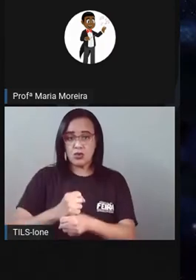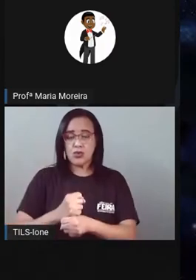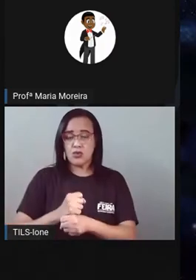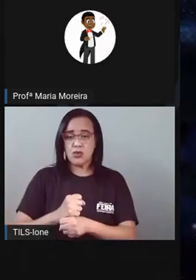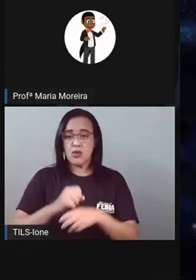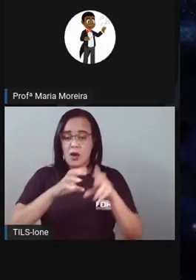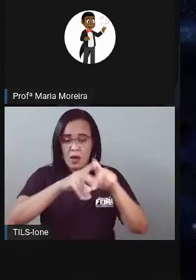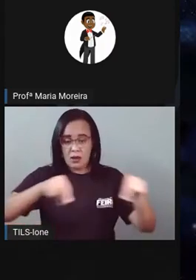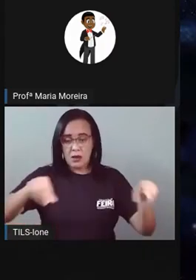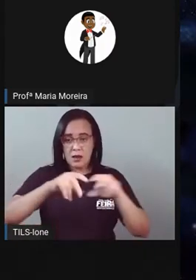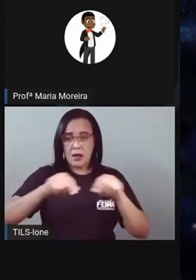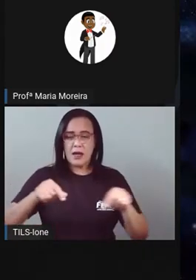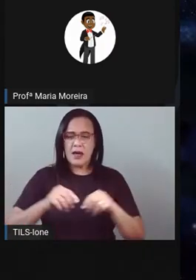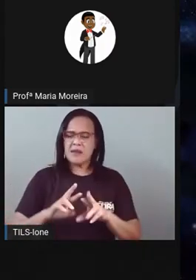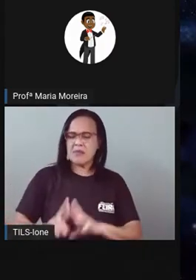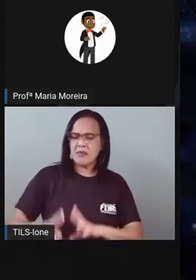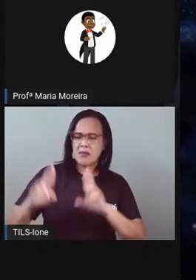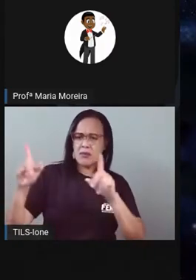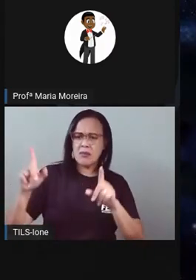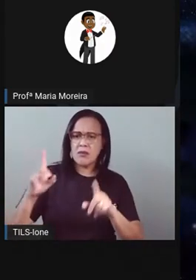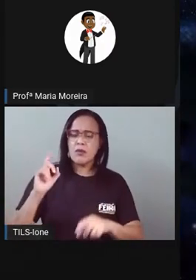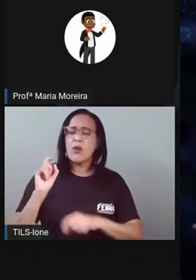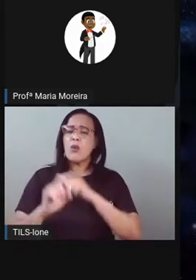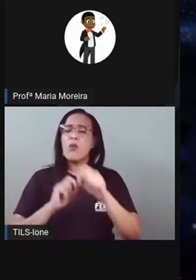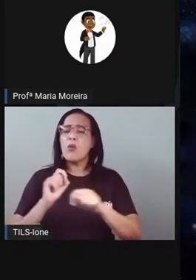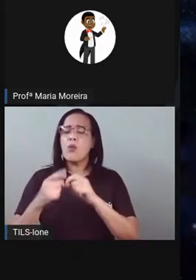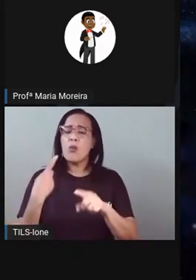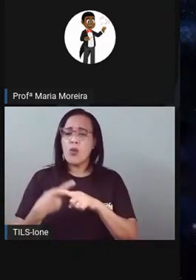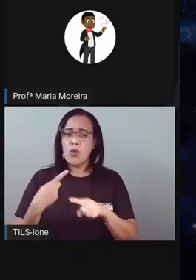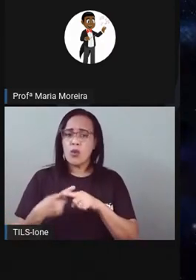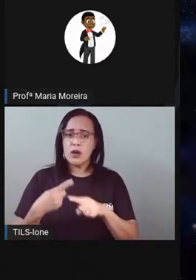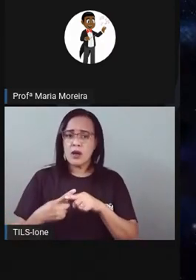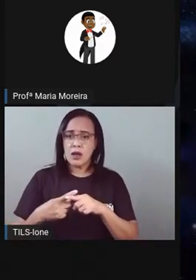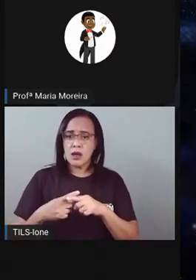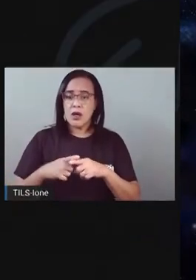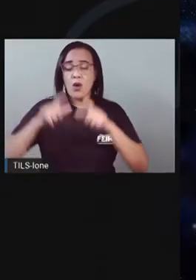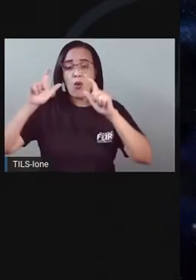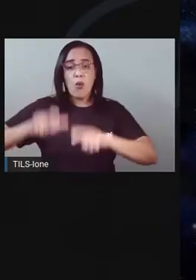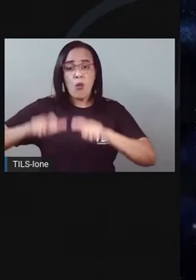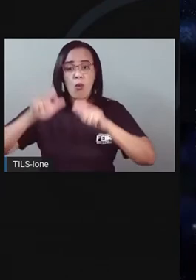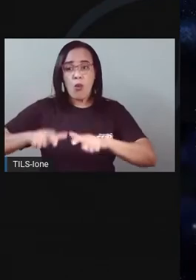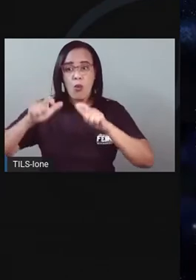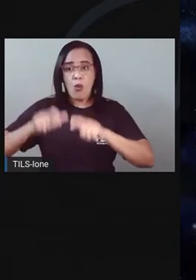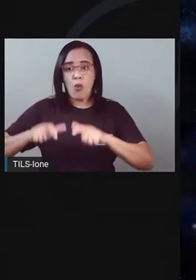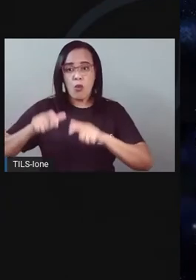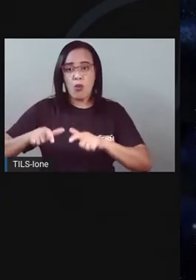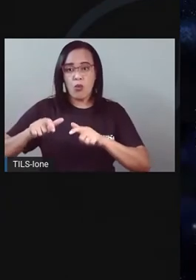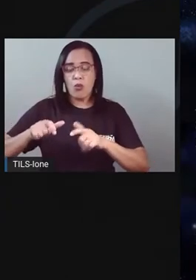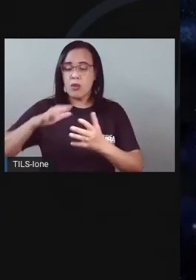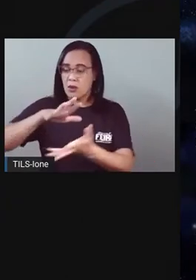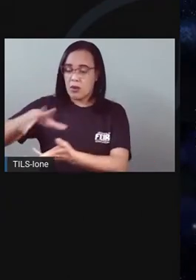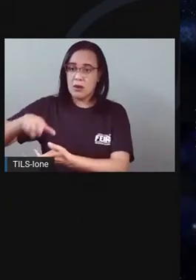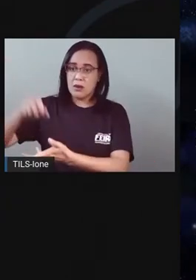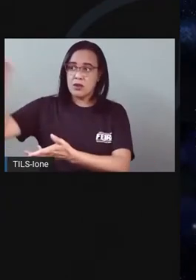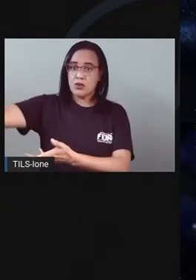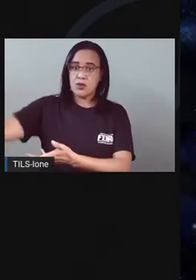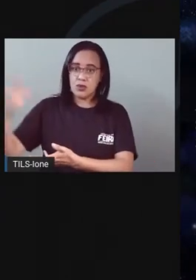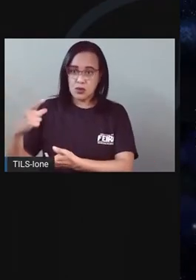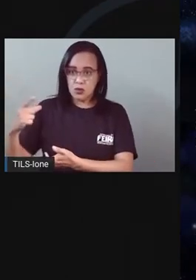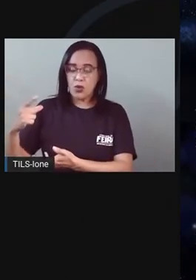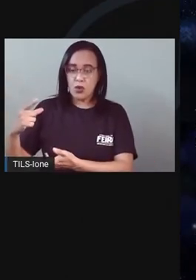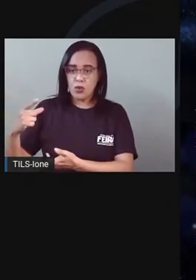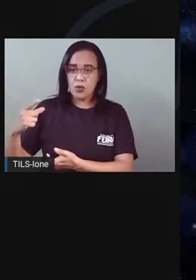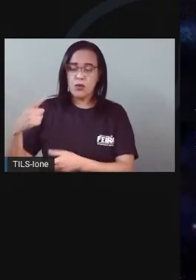Essa diferença se dá pela posição que a Terra se localiza em função do Sol. A Terra é dividida por dois